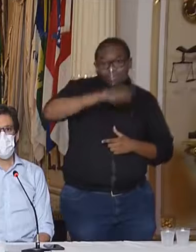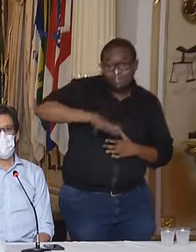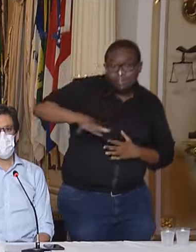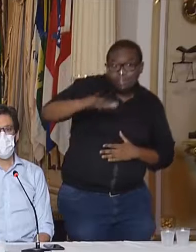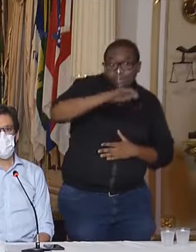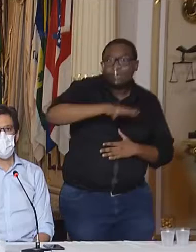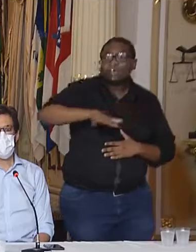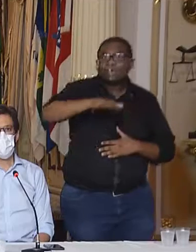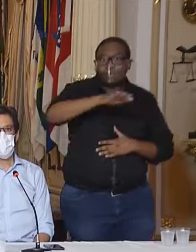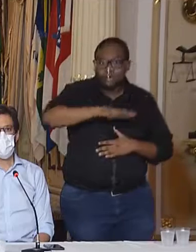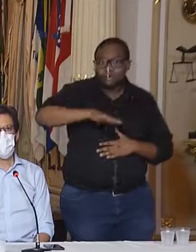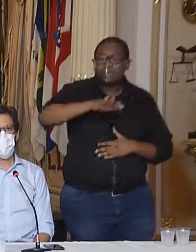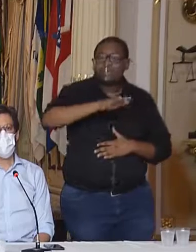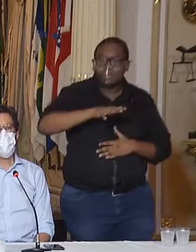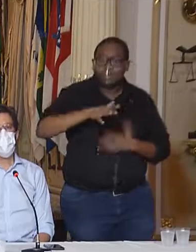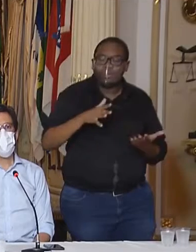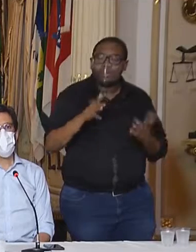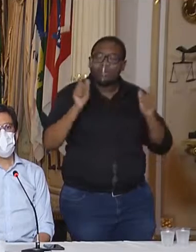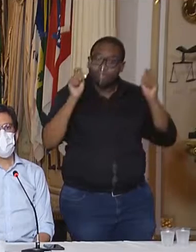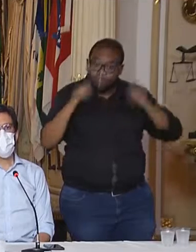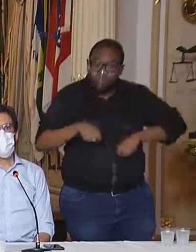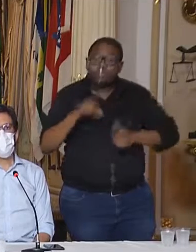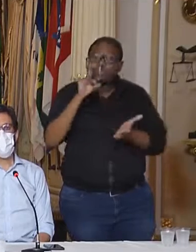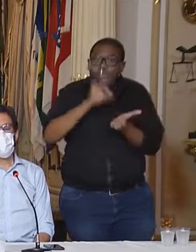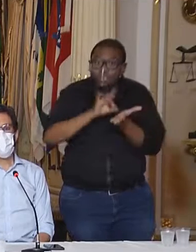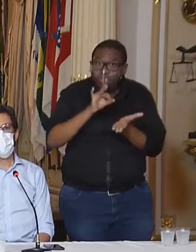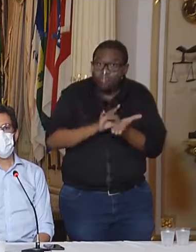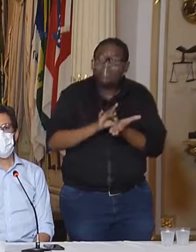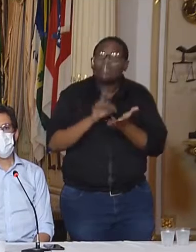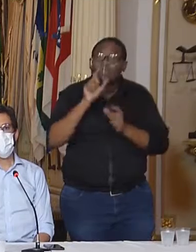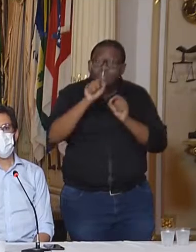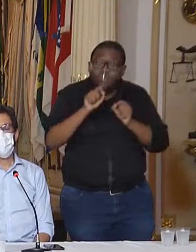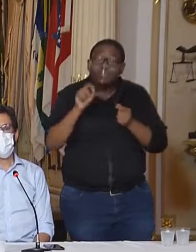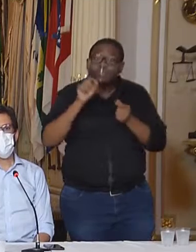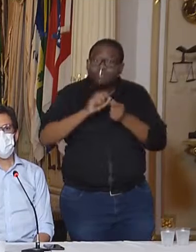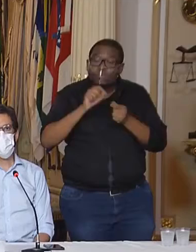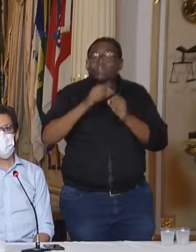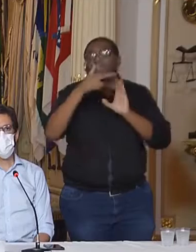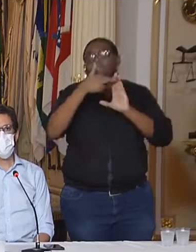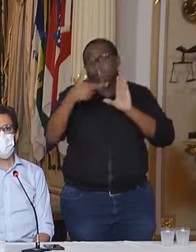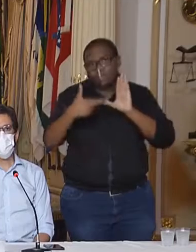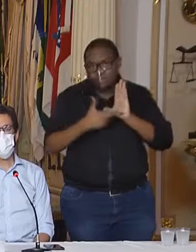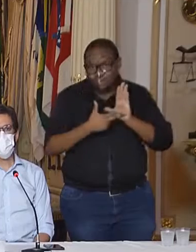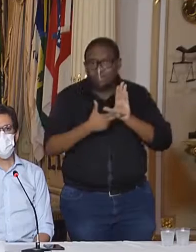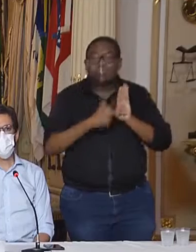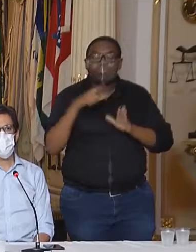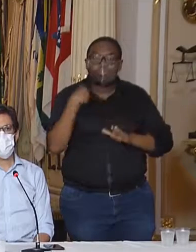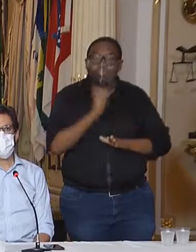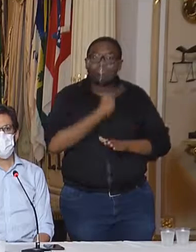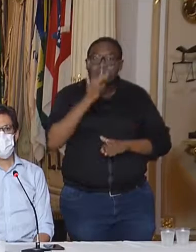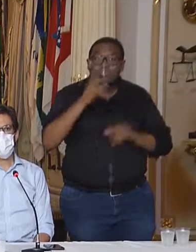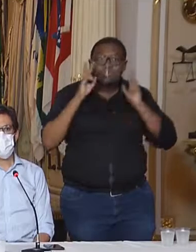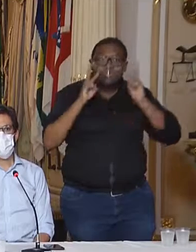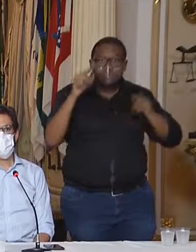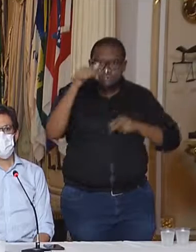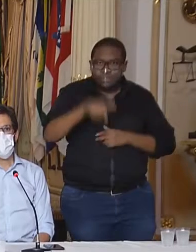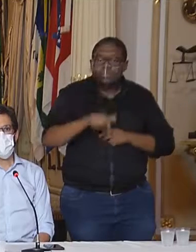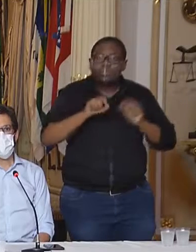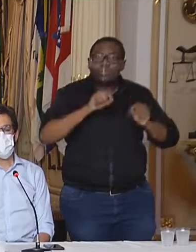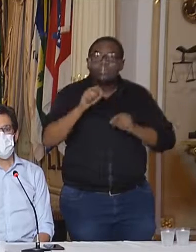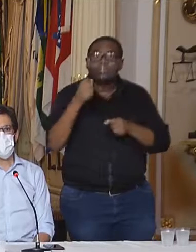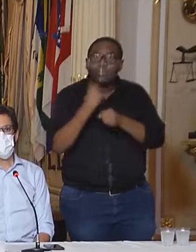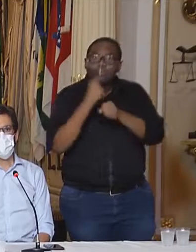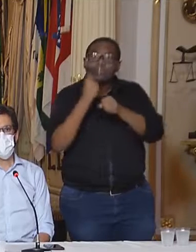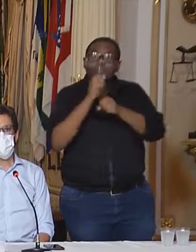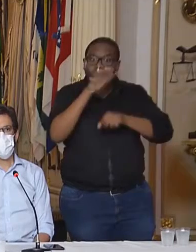cada setor, que ele possa, de fato, implementar os protocolos que são definidos. Nós já vimos aqui a Constituição Civil